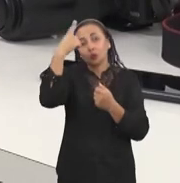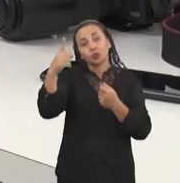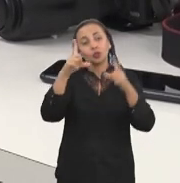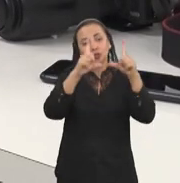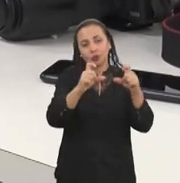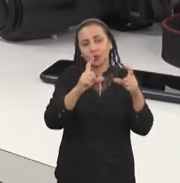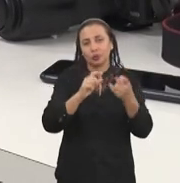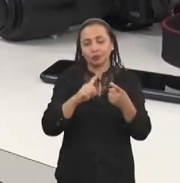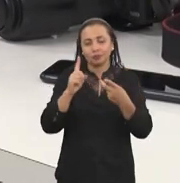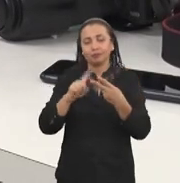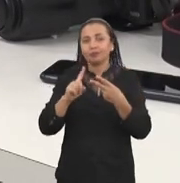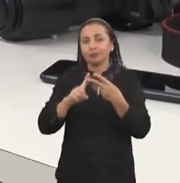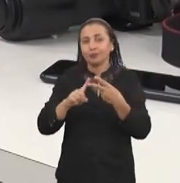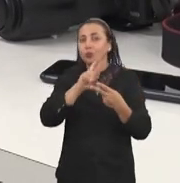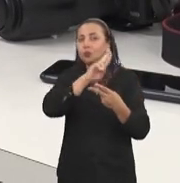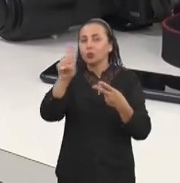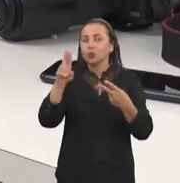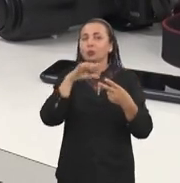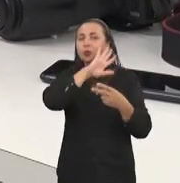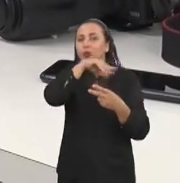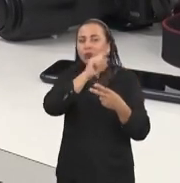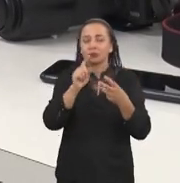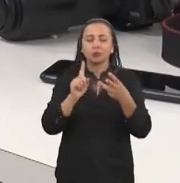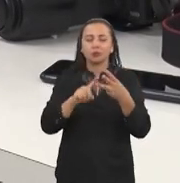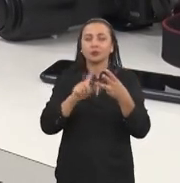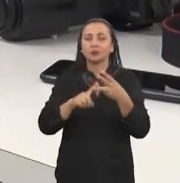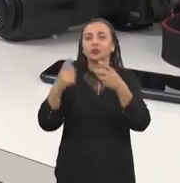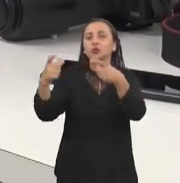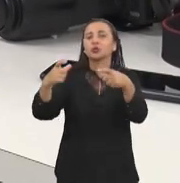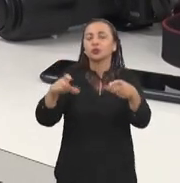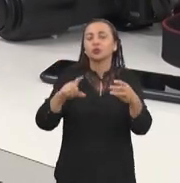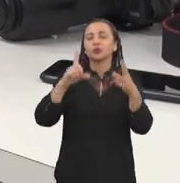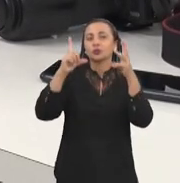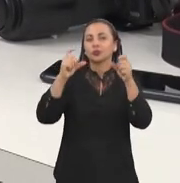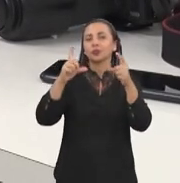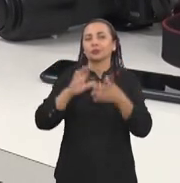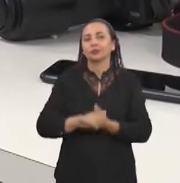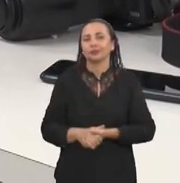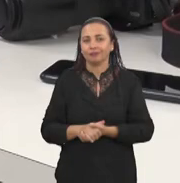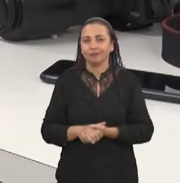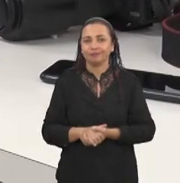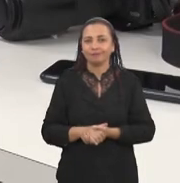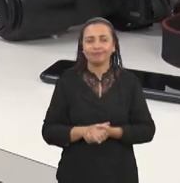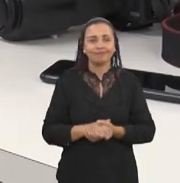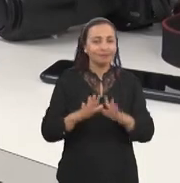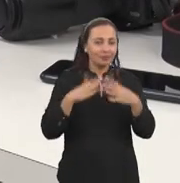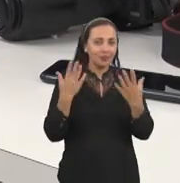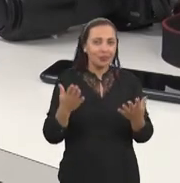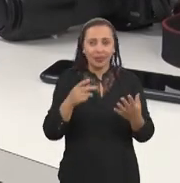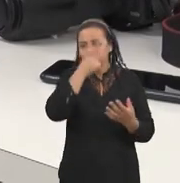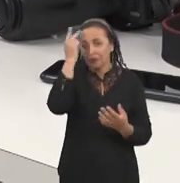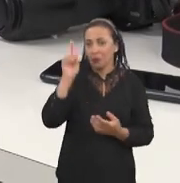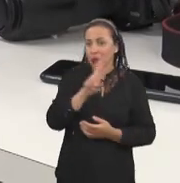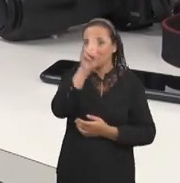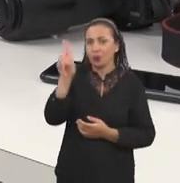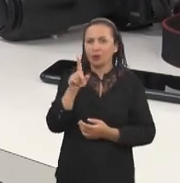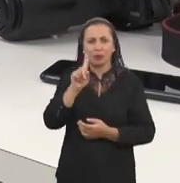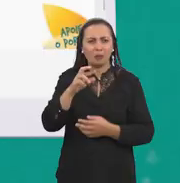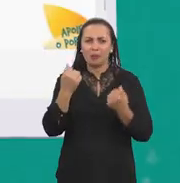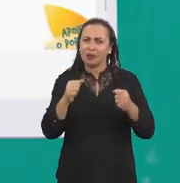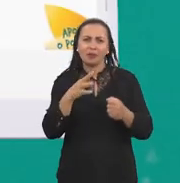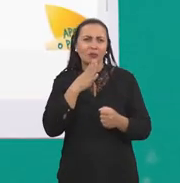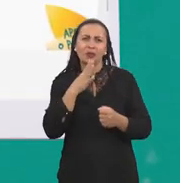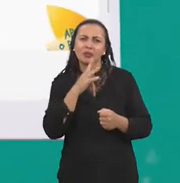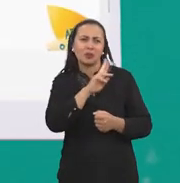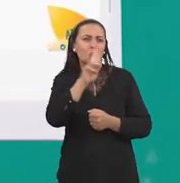data de coleta, da identidade do animal e da localização. E aí obviamente o usuário não